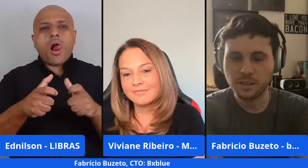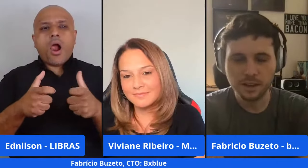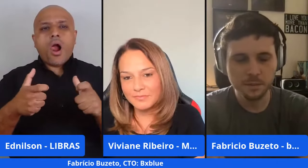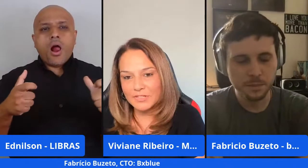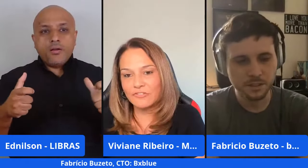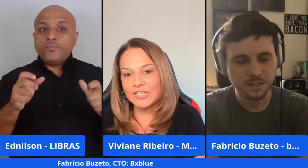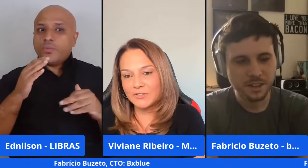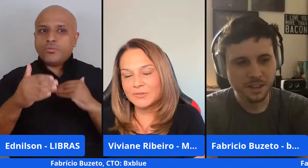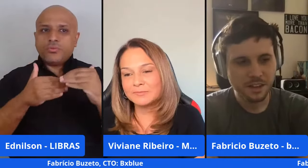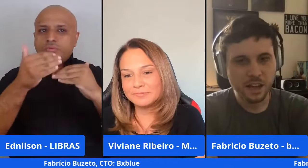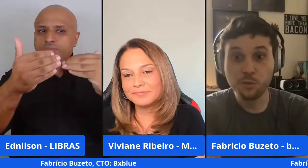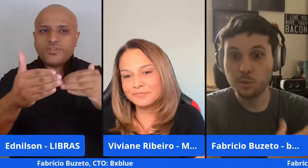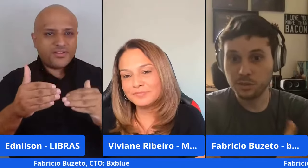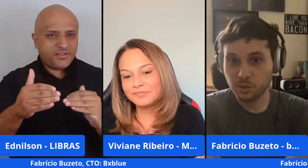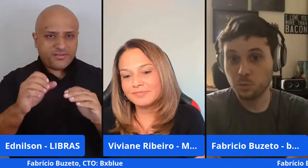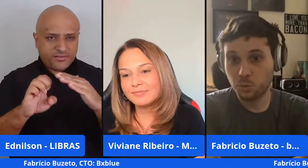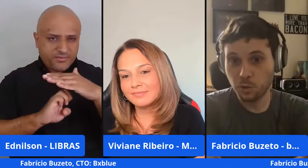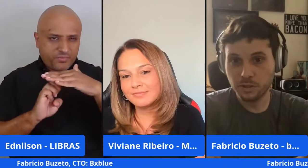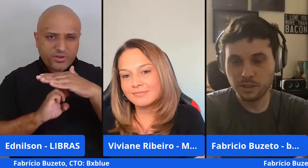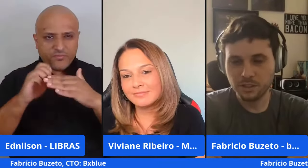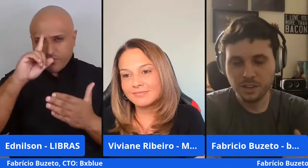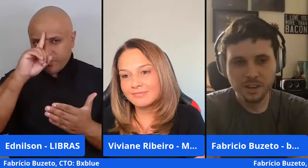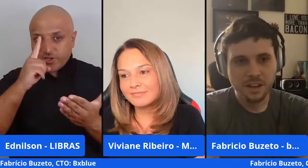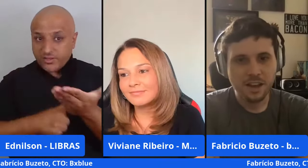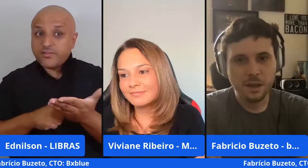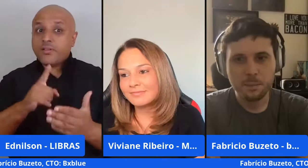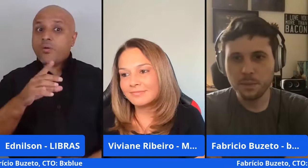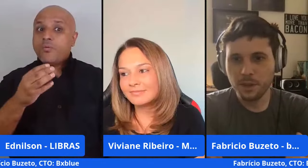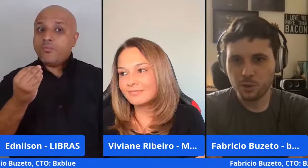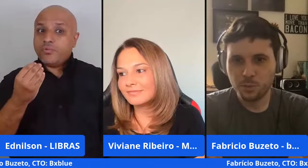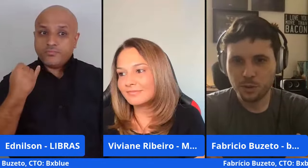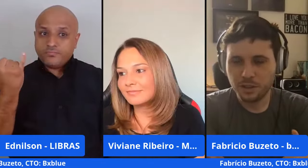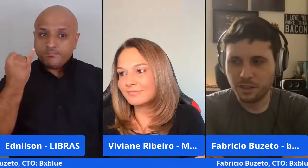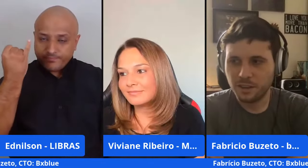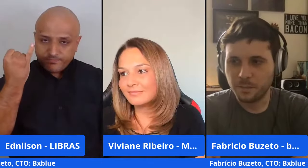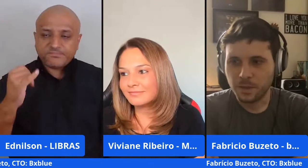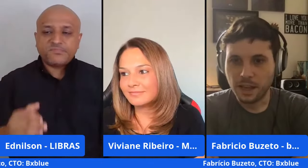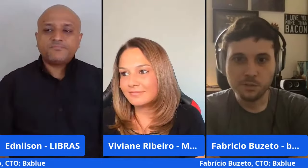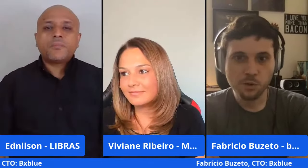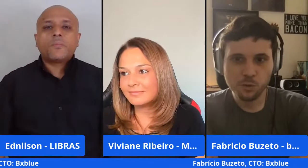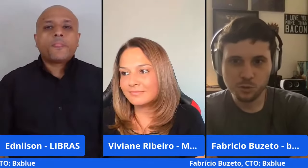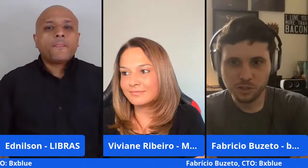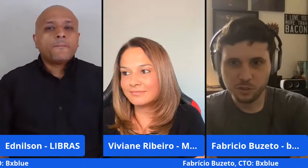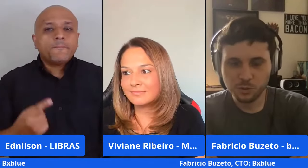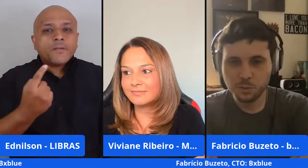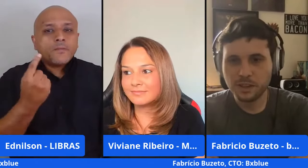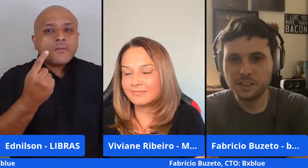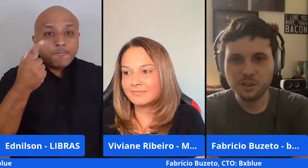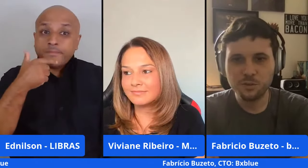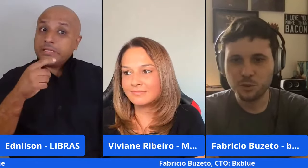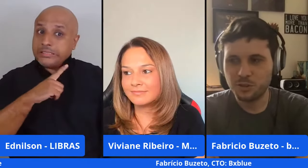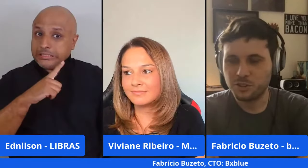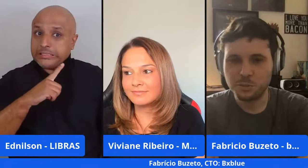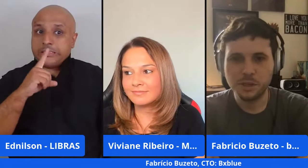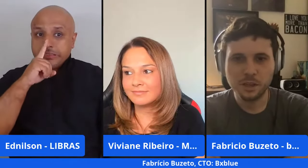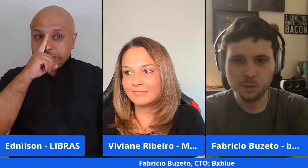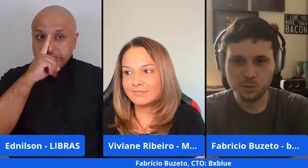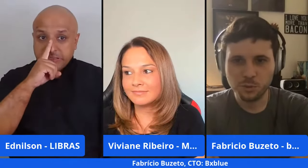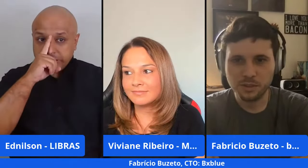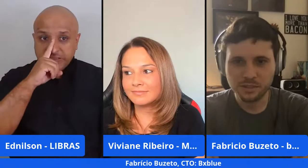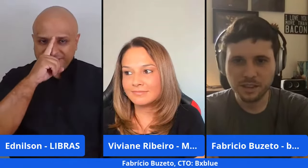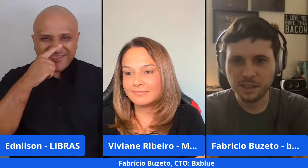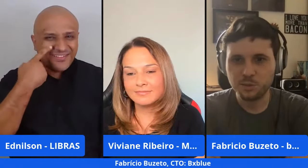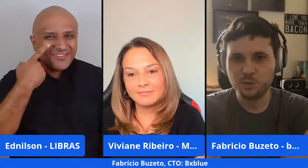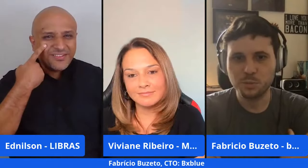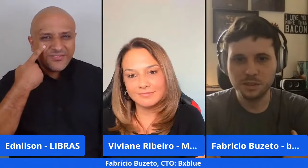não mais sustentar a empresa e foi uma decisão muito importante primeiro porque ela envolve alguns riscos para quem já viu a gente brinca